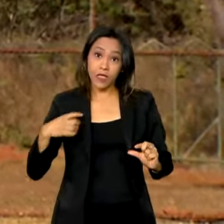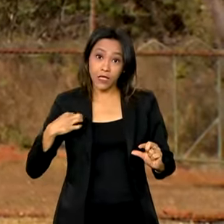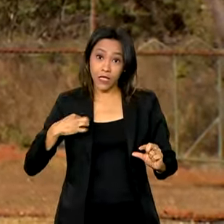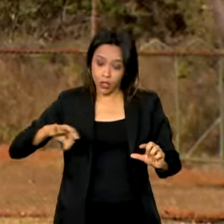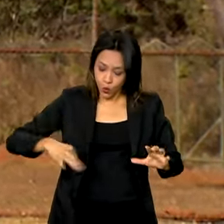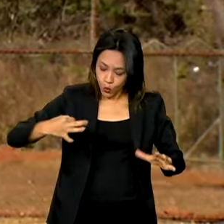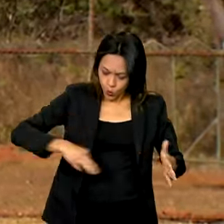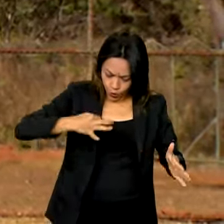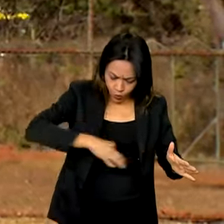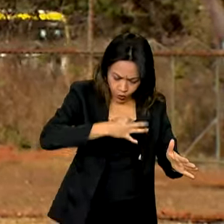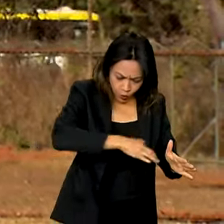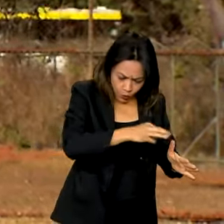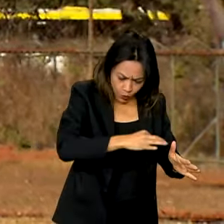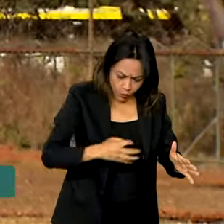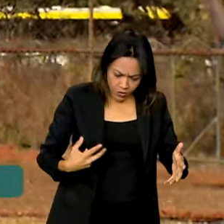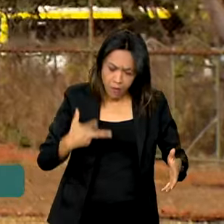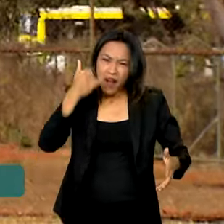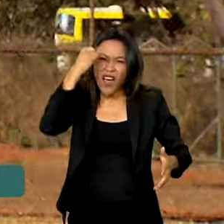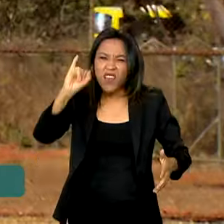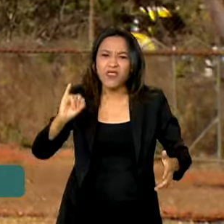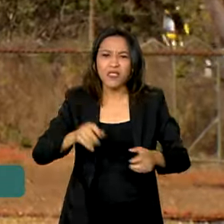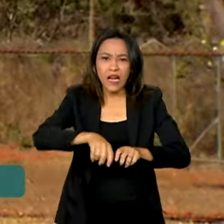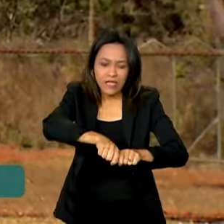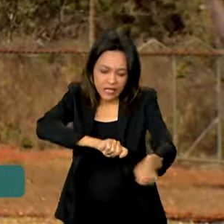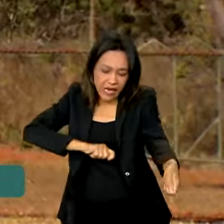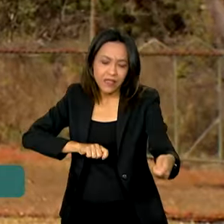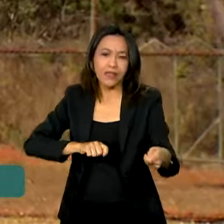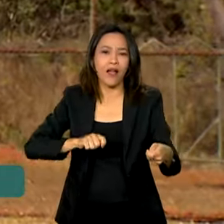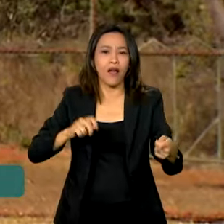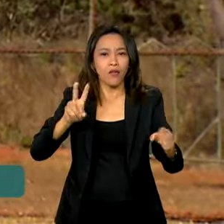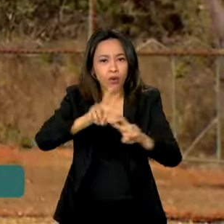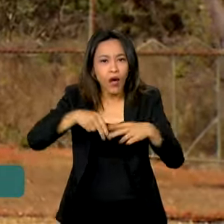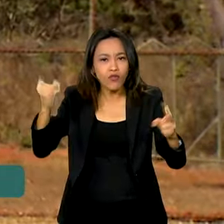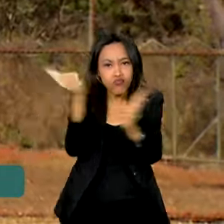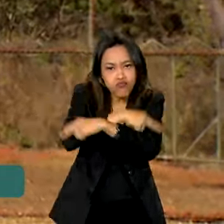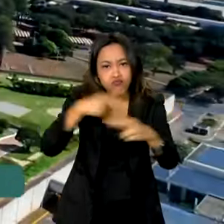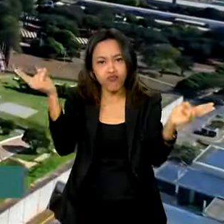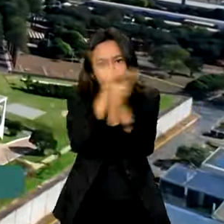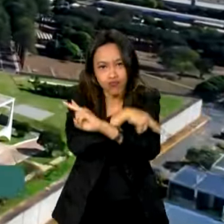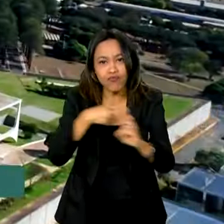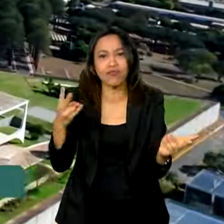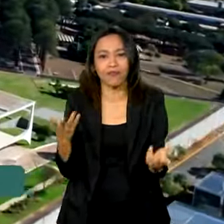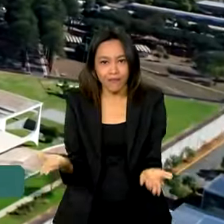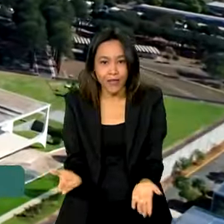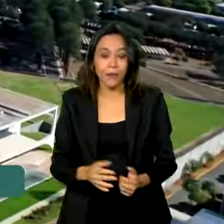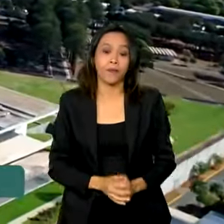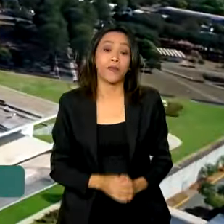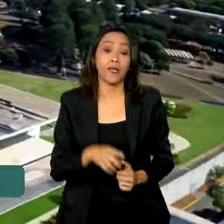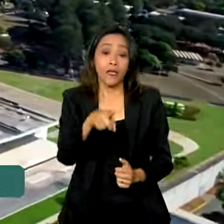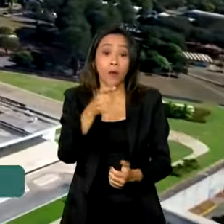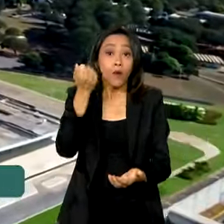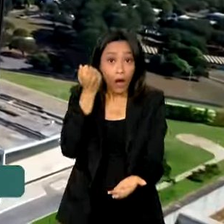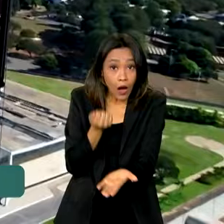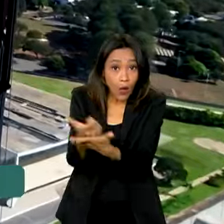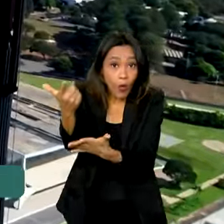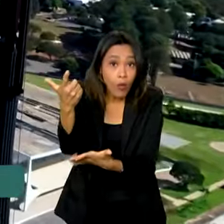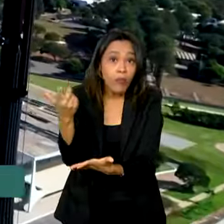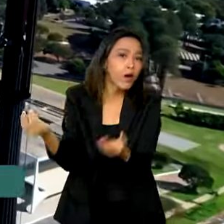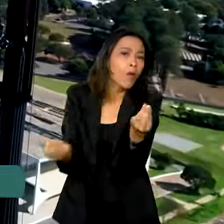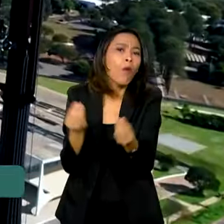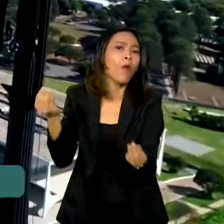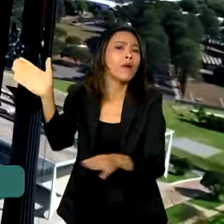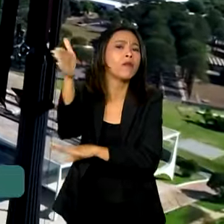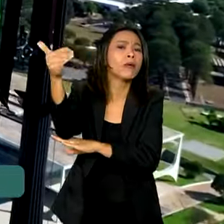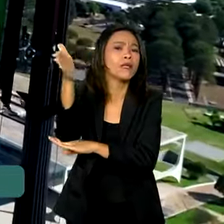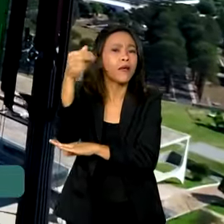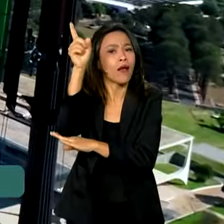caso tenha algum rasgo, ele não aumente e rasgue a bandeira inteira. O processo de compra da bandeira é feito